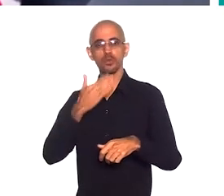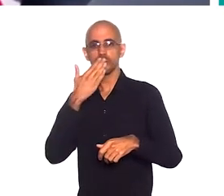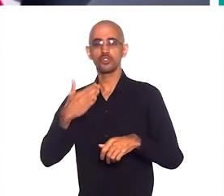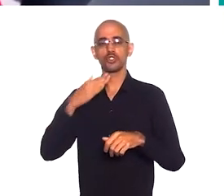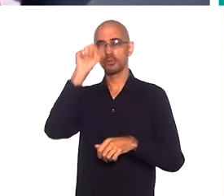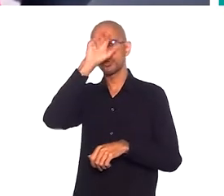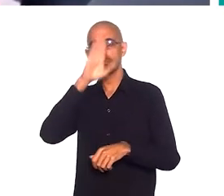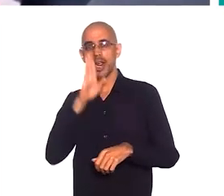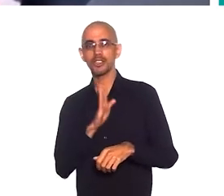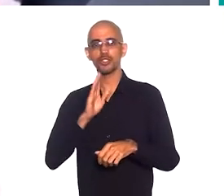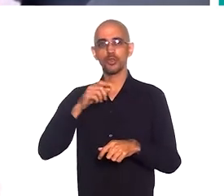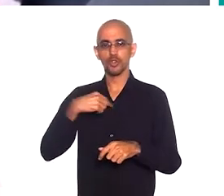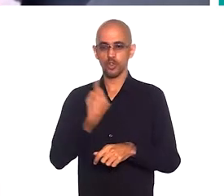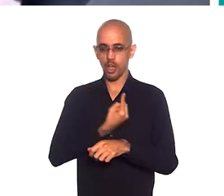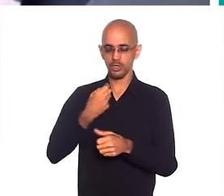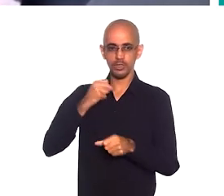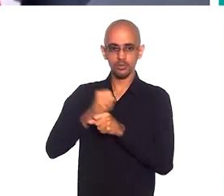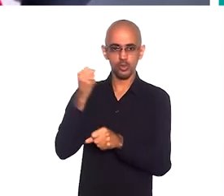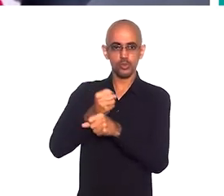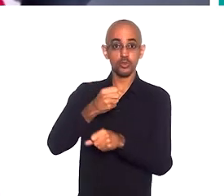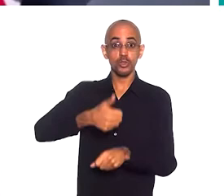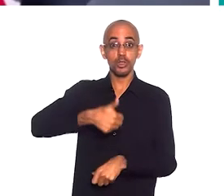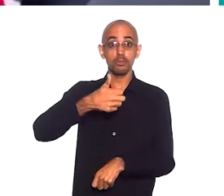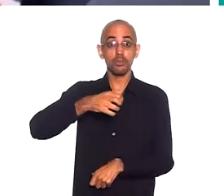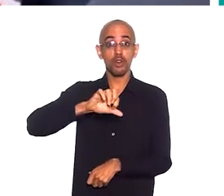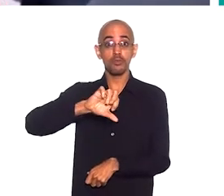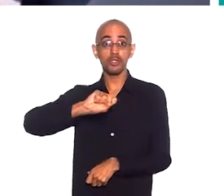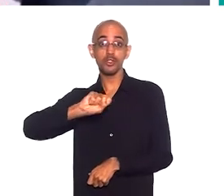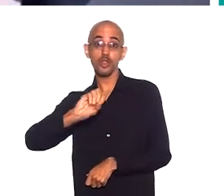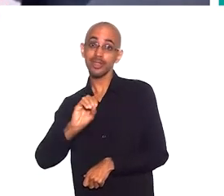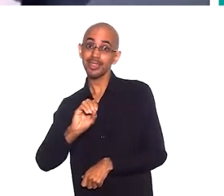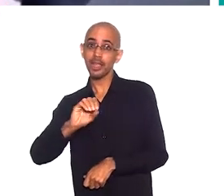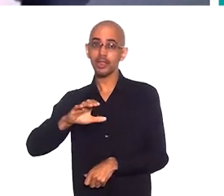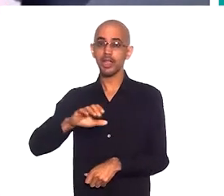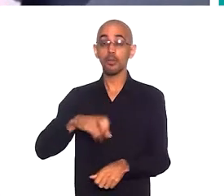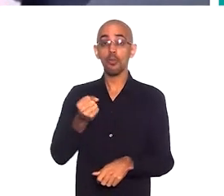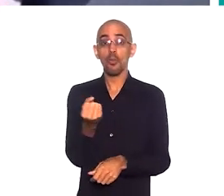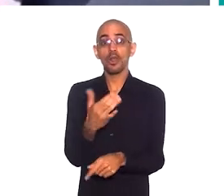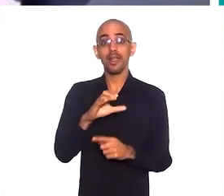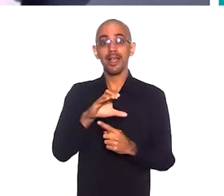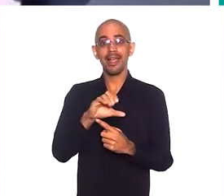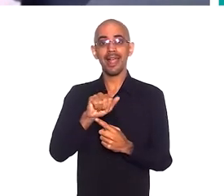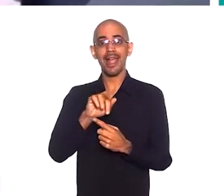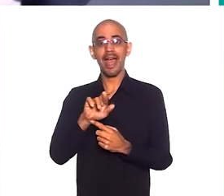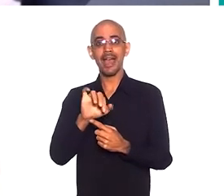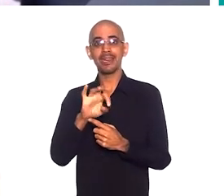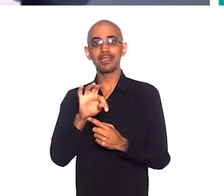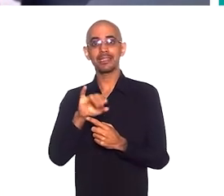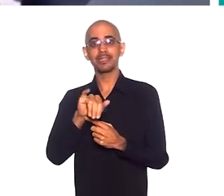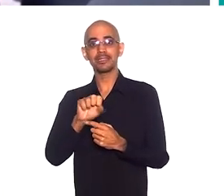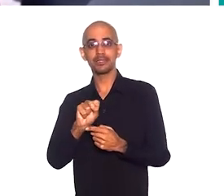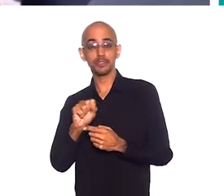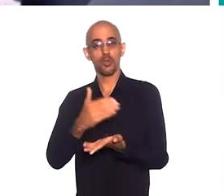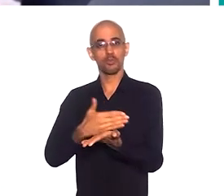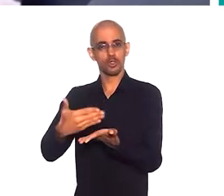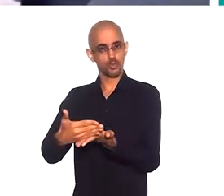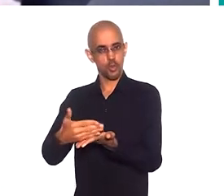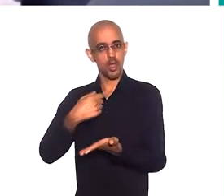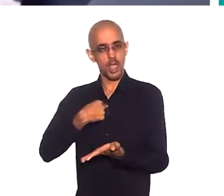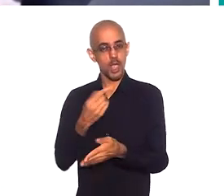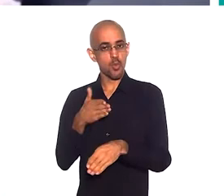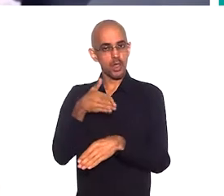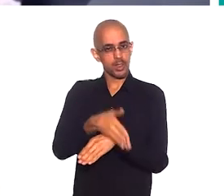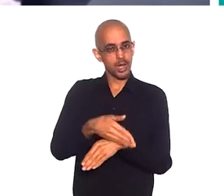no Brasil desde a década de 80, quando a Cáritas começou. Eu entrei para a economia solidária muito